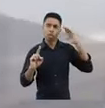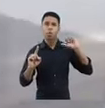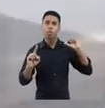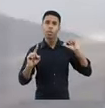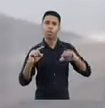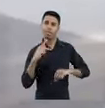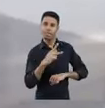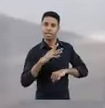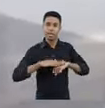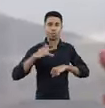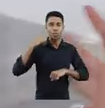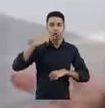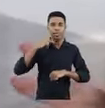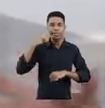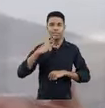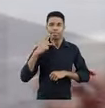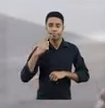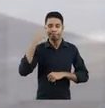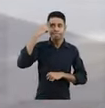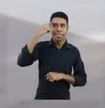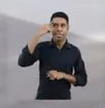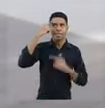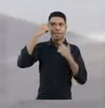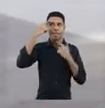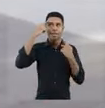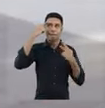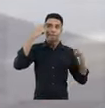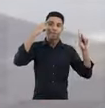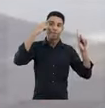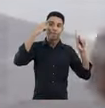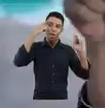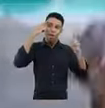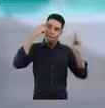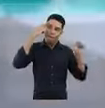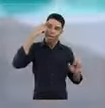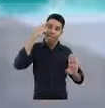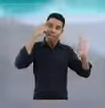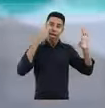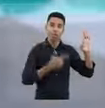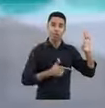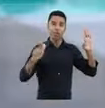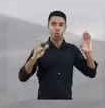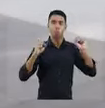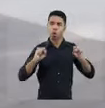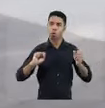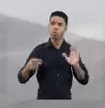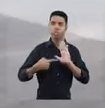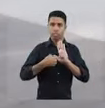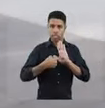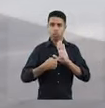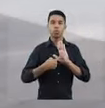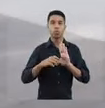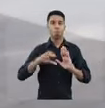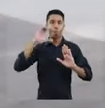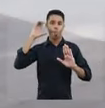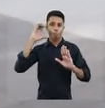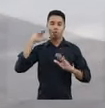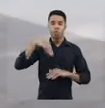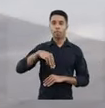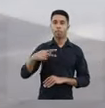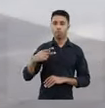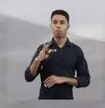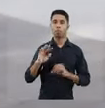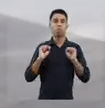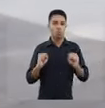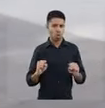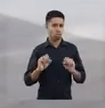entende que aquele trabalhador talvez tenha uma orientação política diferente da dele Isso é a sede eleitoral Pode fazer inclusive a denúncia anônima